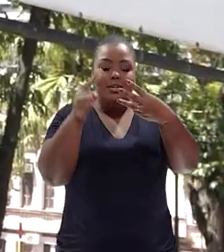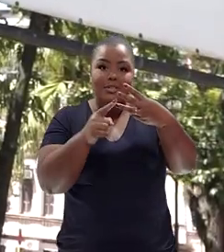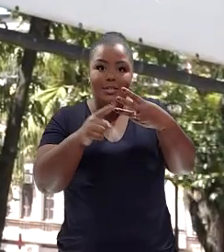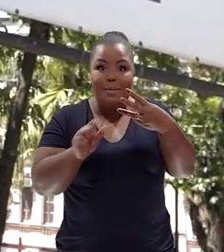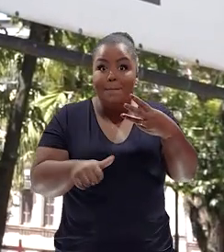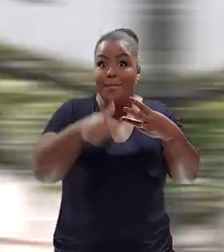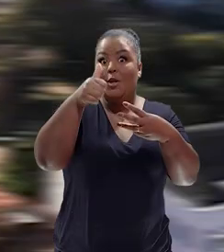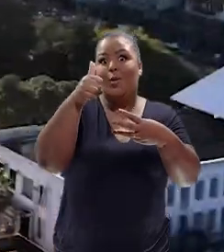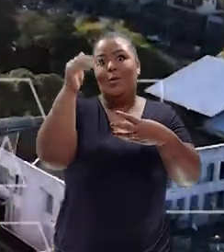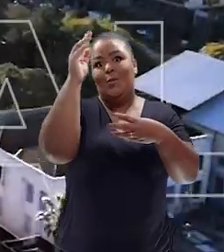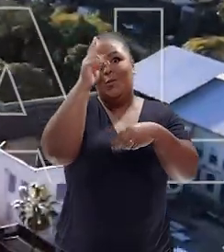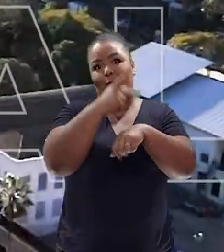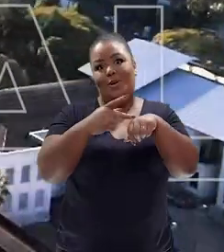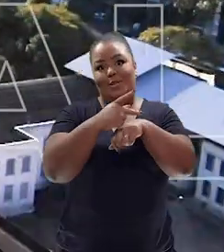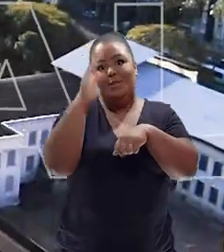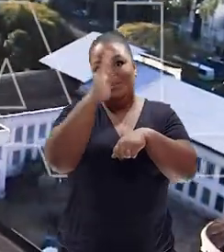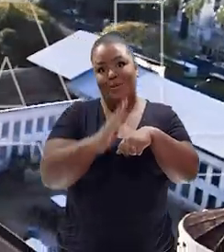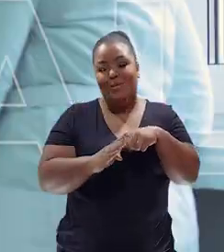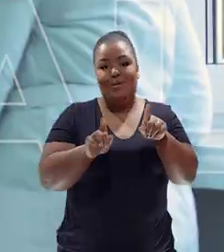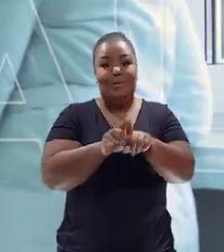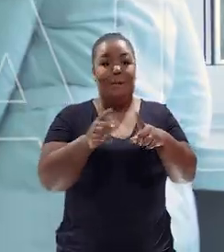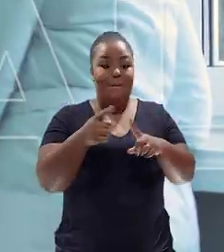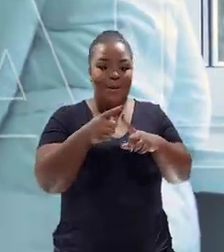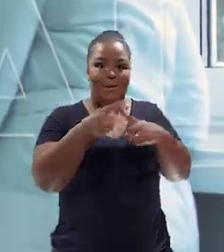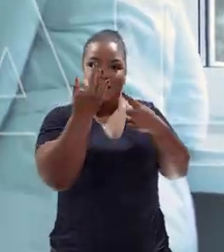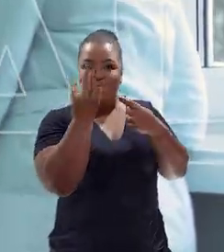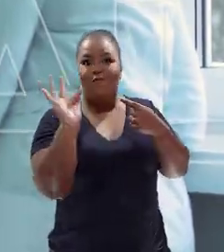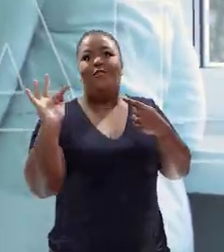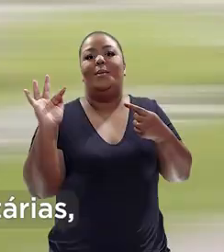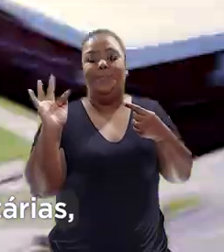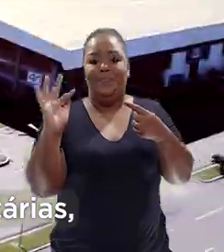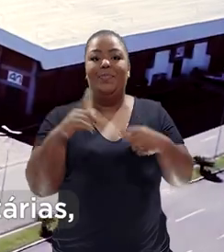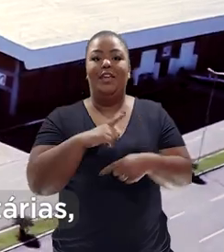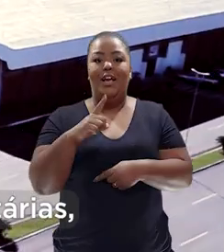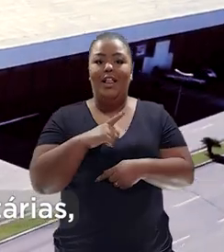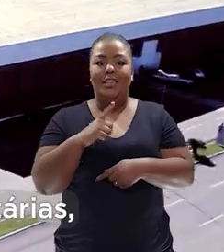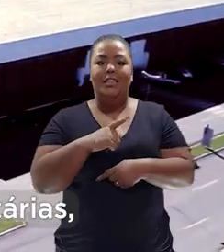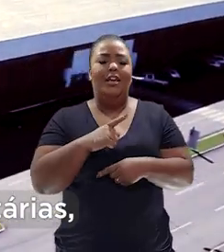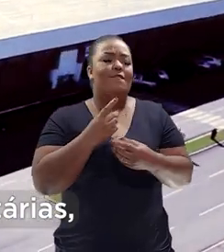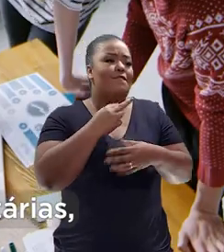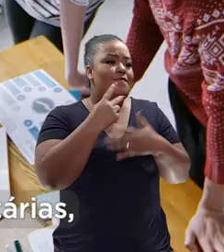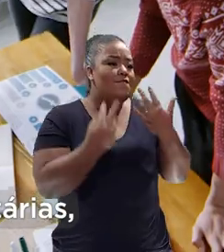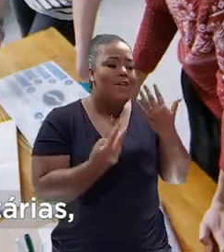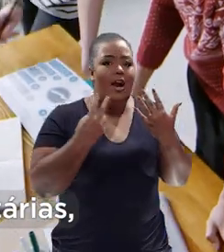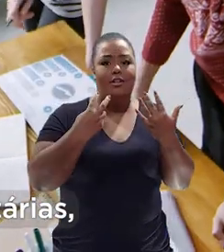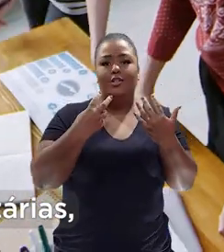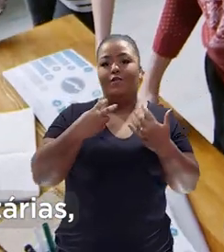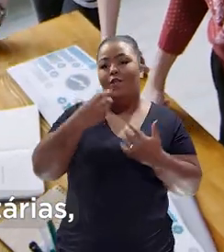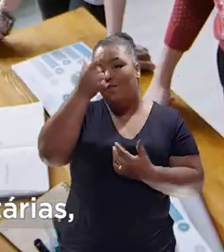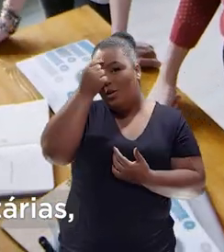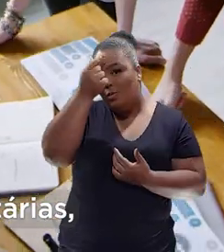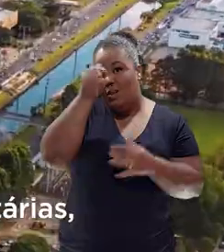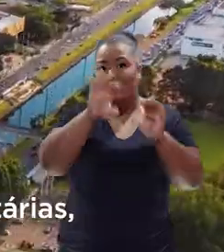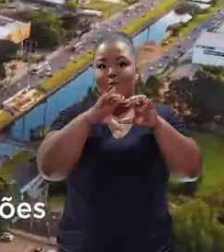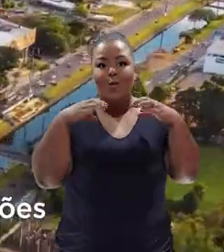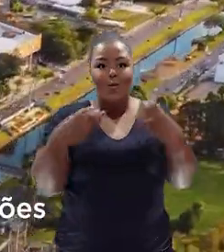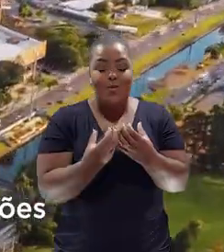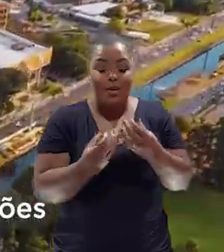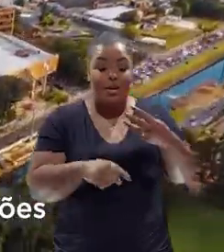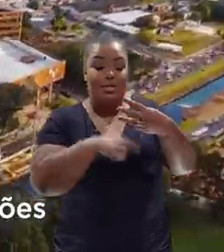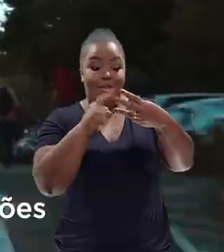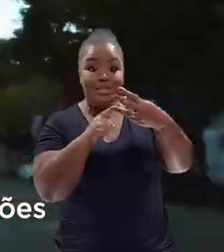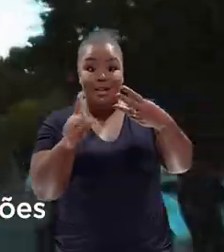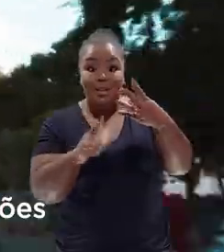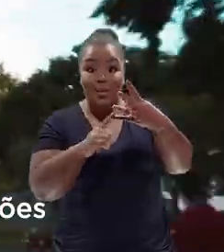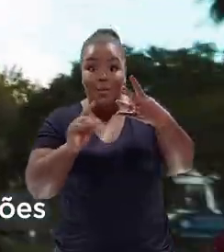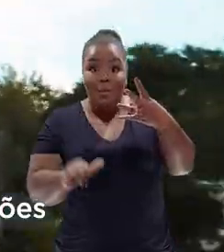Sul é a terceira melhor do Brasil e primeira entre as federais. Além disso, temos inúmeras universidades comunitárias, entre